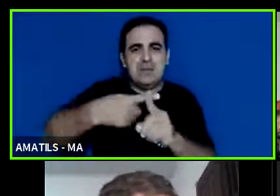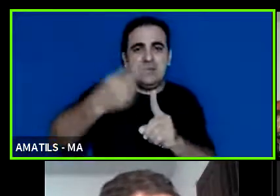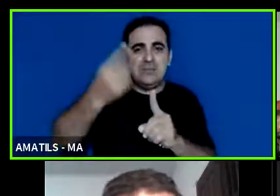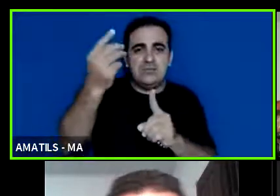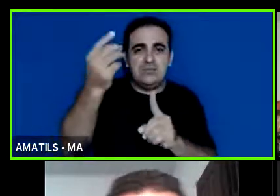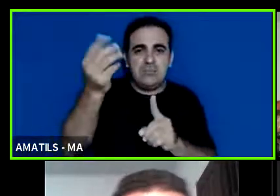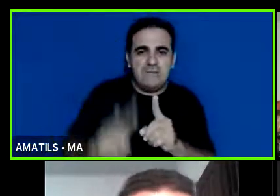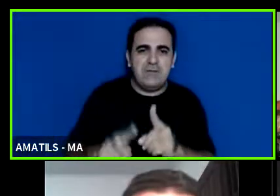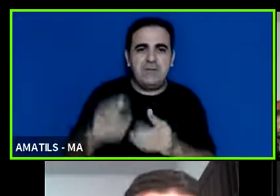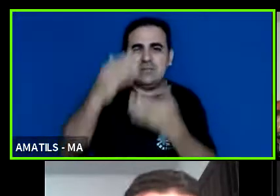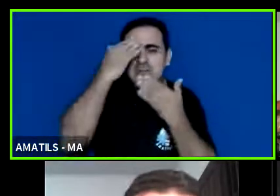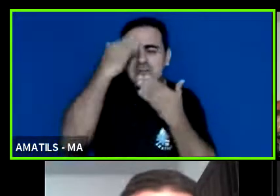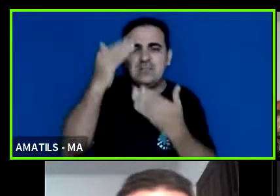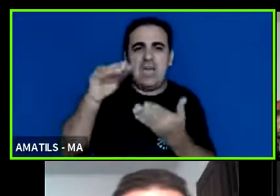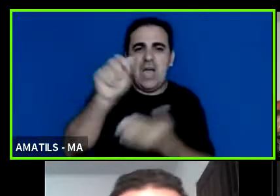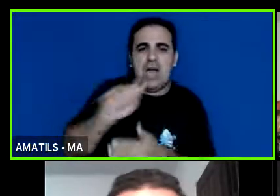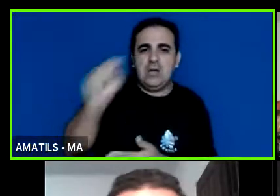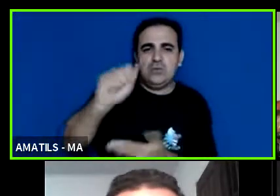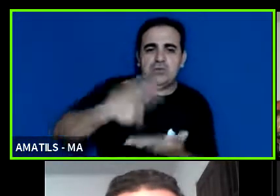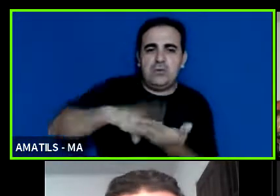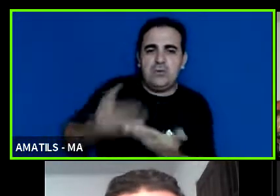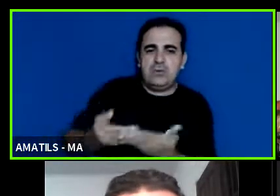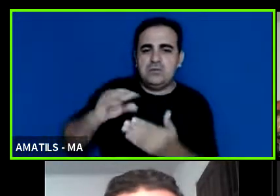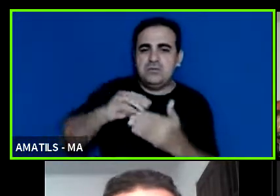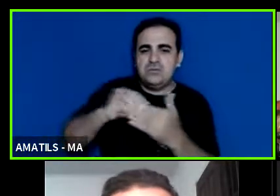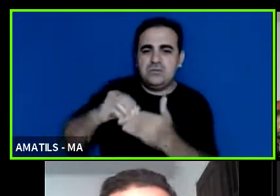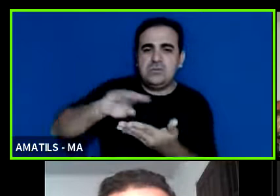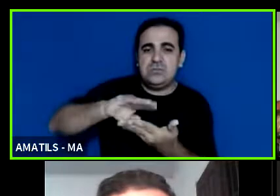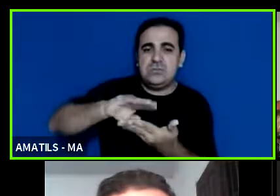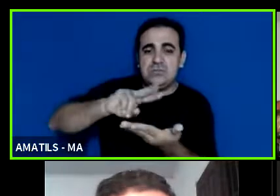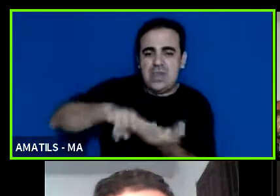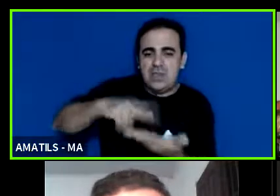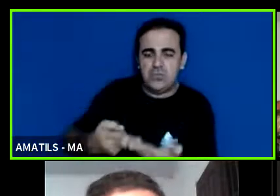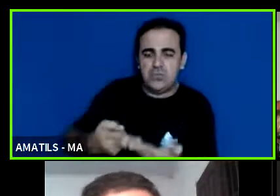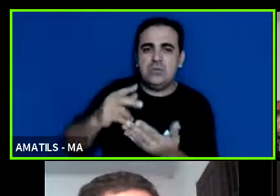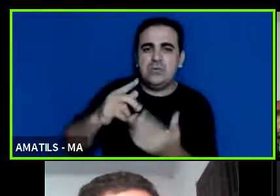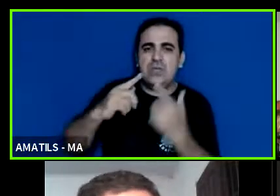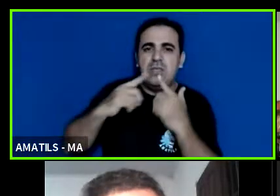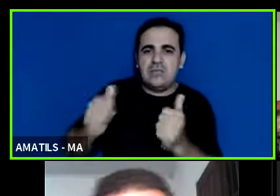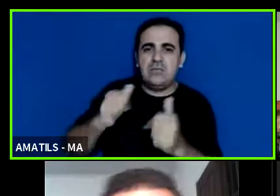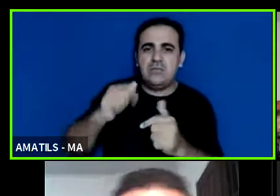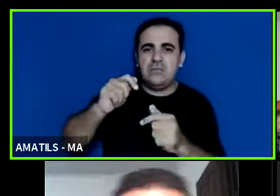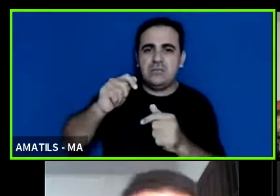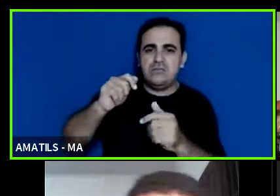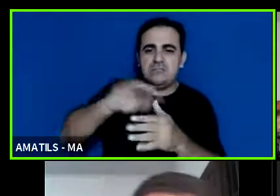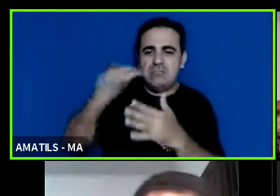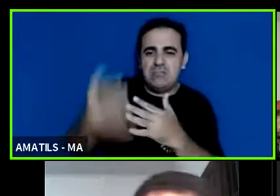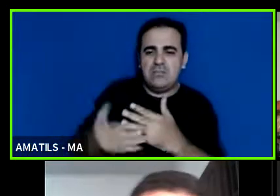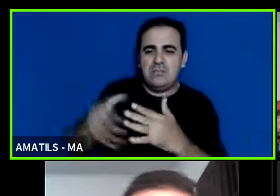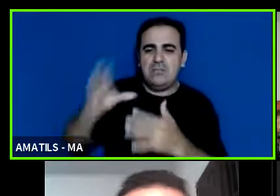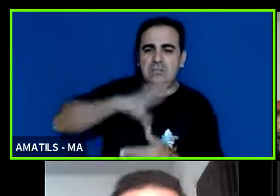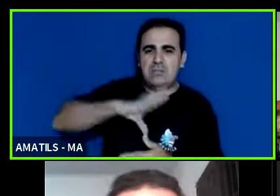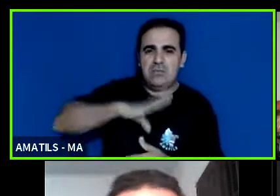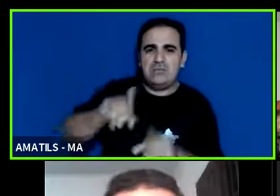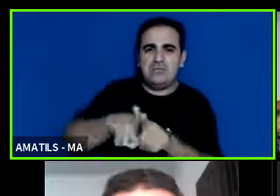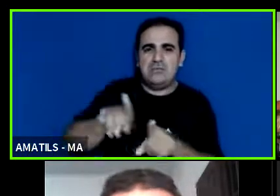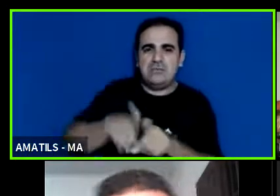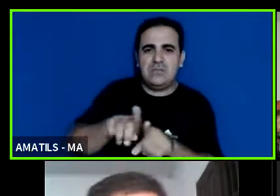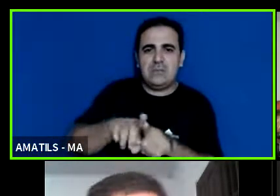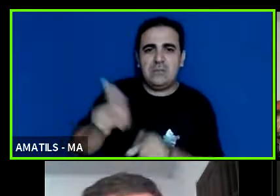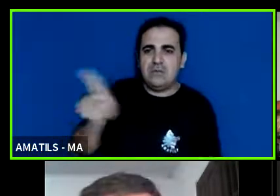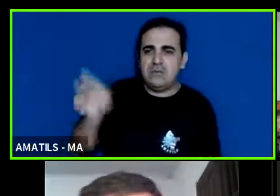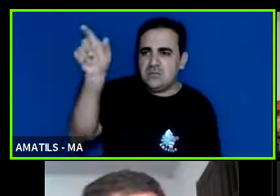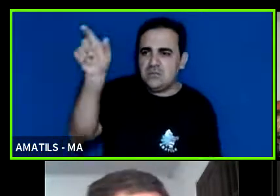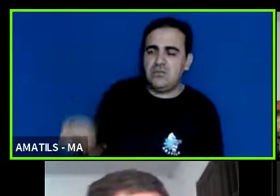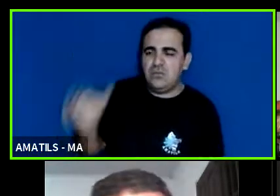Maranhense de intérpretes e tradutores de língua de sinais de língua portuguesa né na pessoa